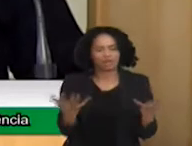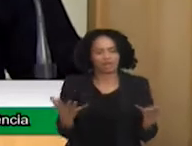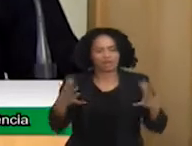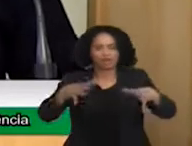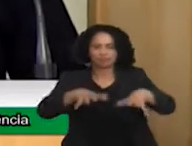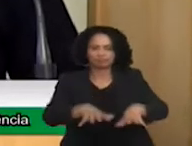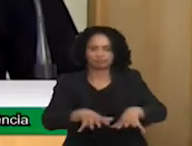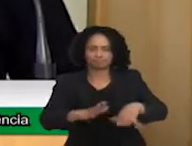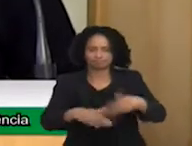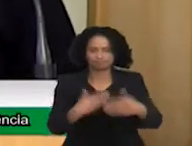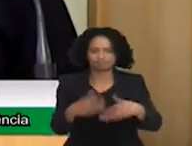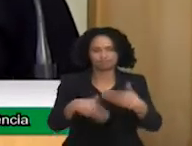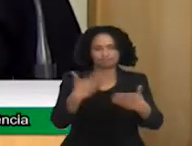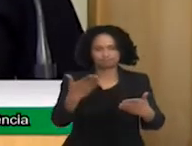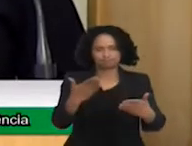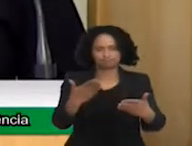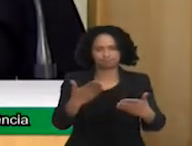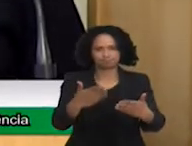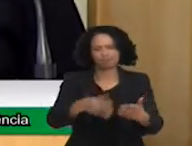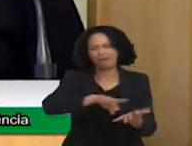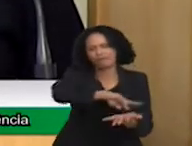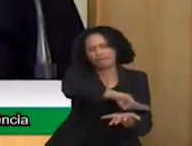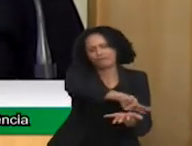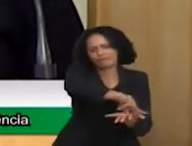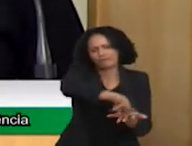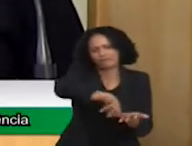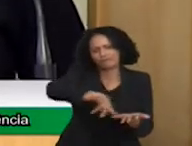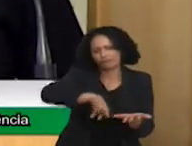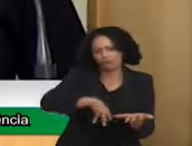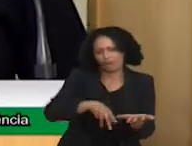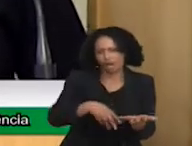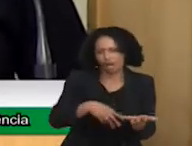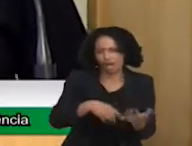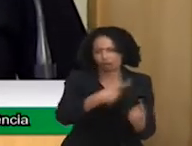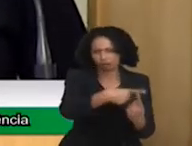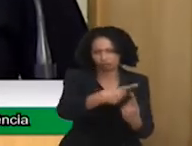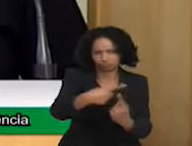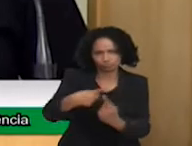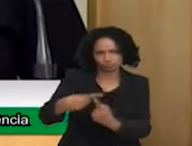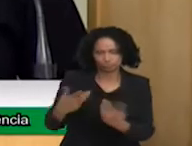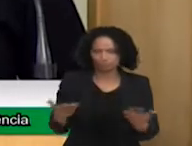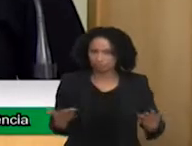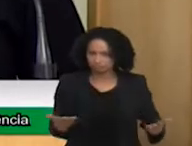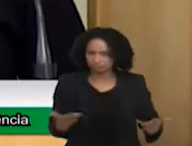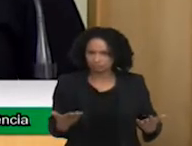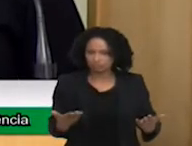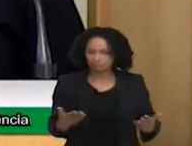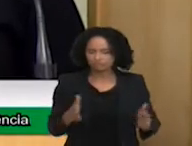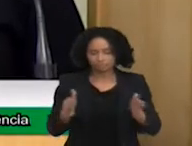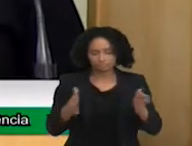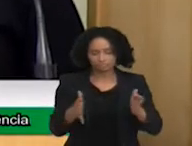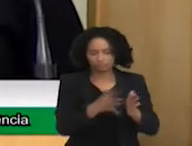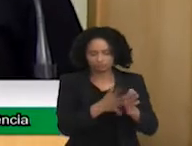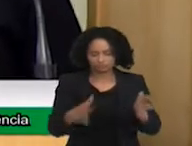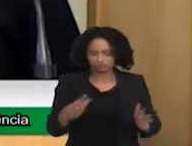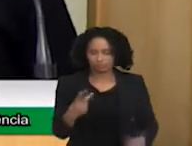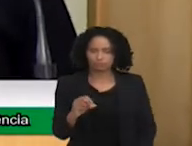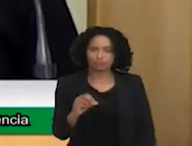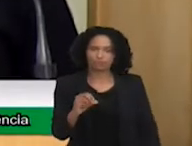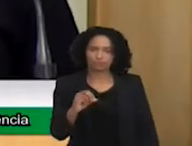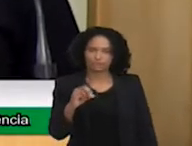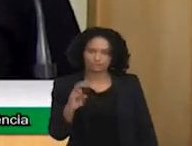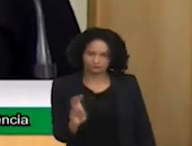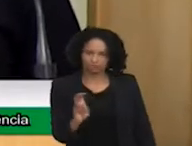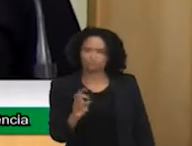Esportiva, Educacional e Social. Em 2005, eu já tinha visão biopsico-social, porque eu